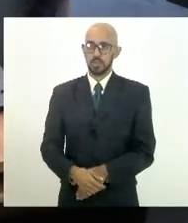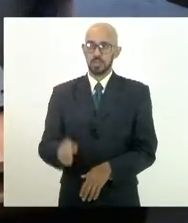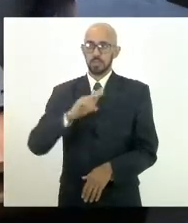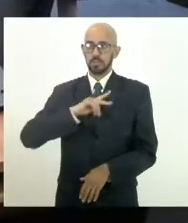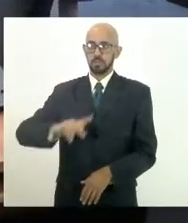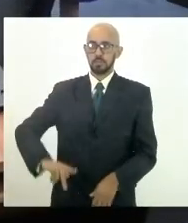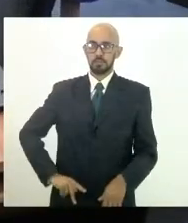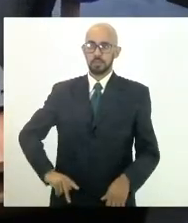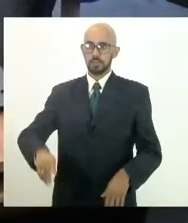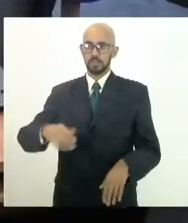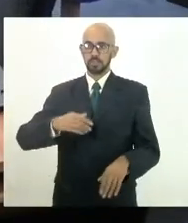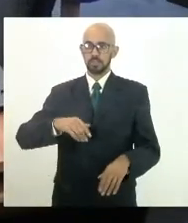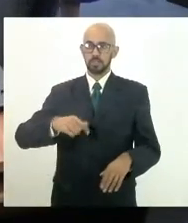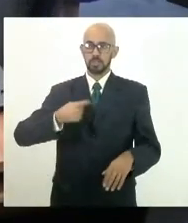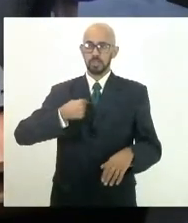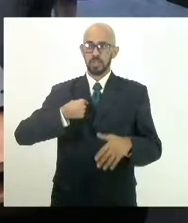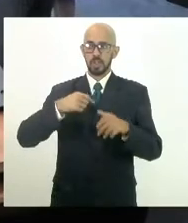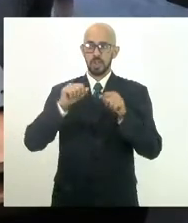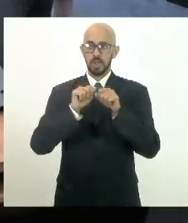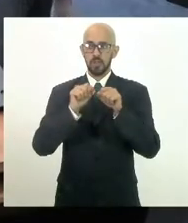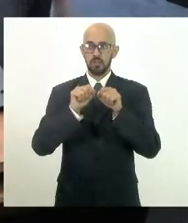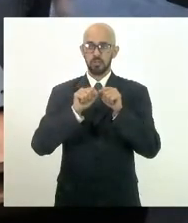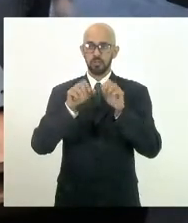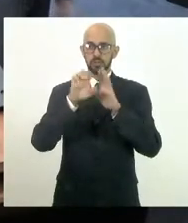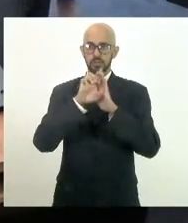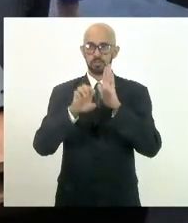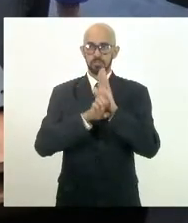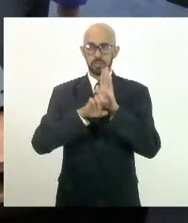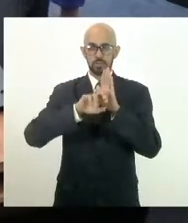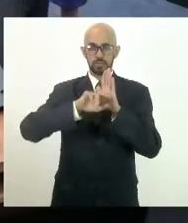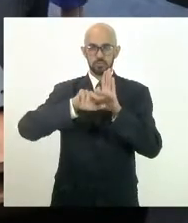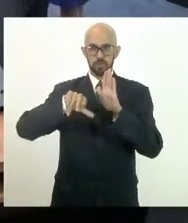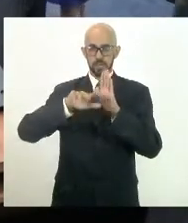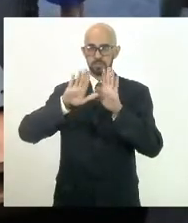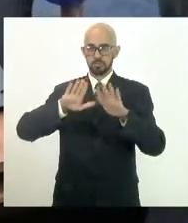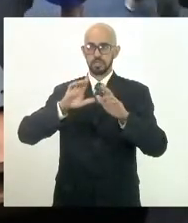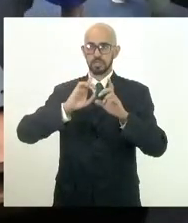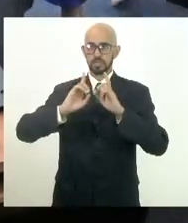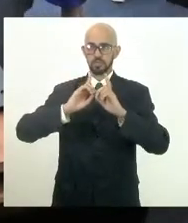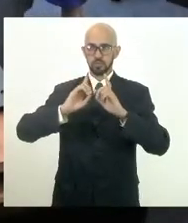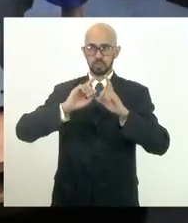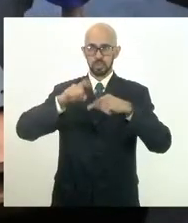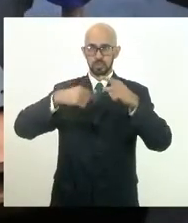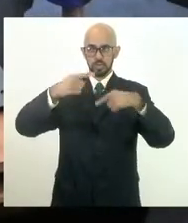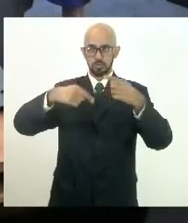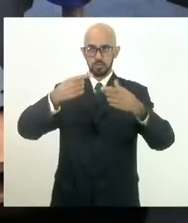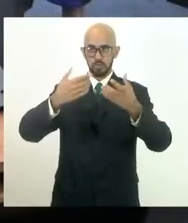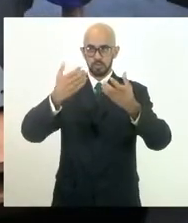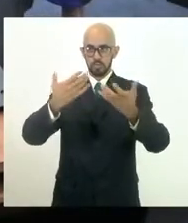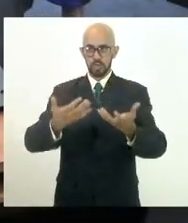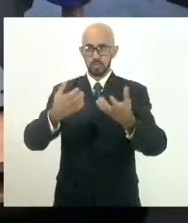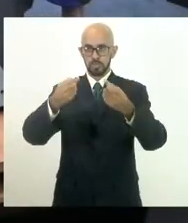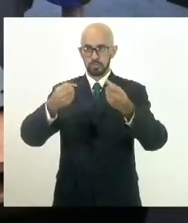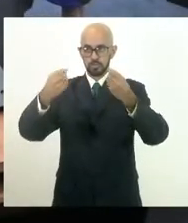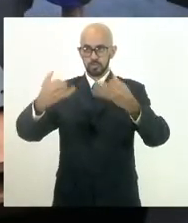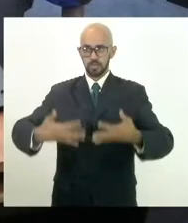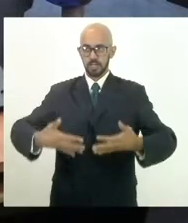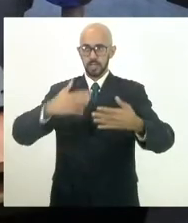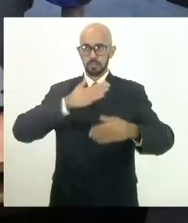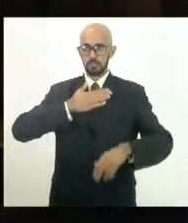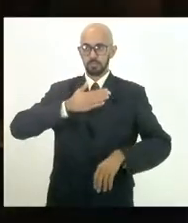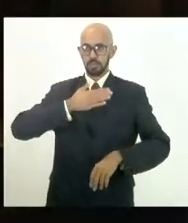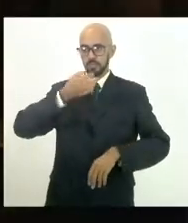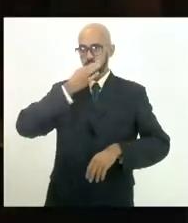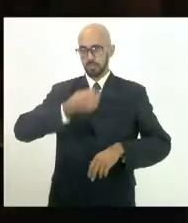Presidente, eu fiz emendas, eu vou na discussão explicar quais são as emendas que eu fiz. O parecer é